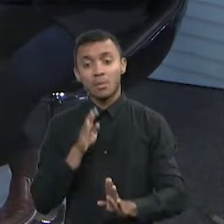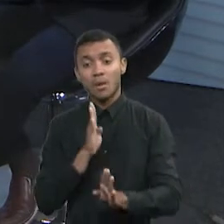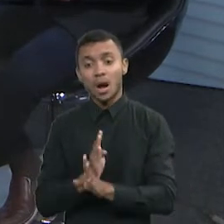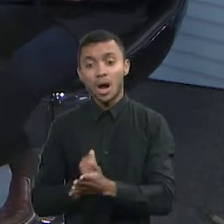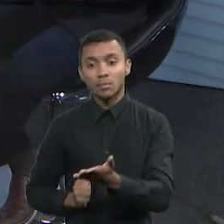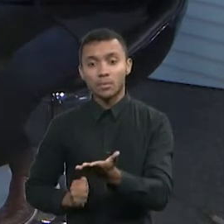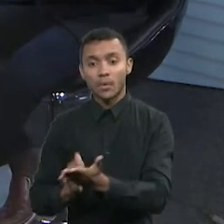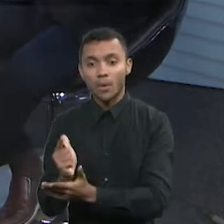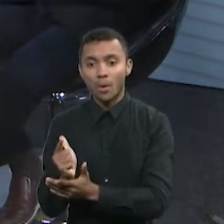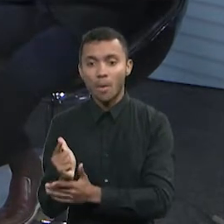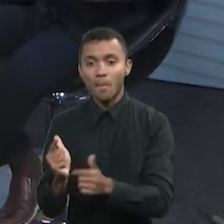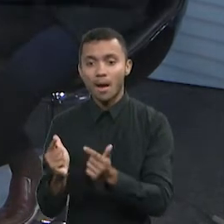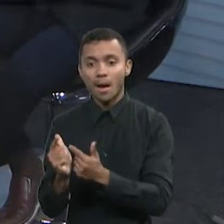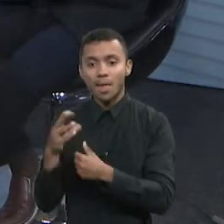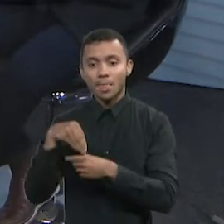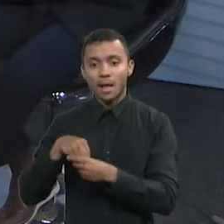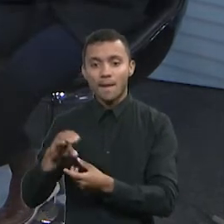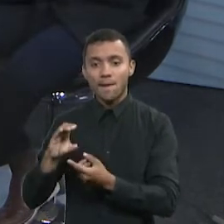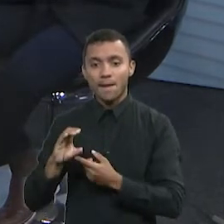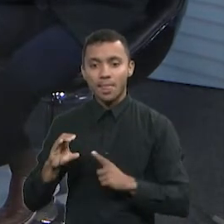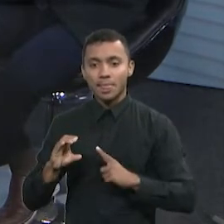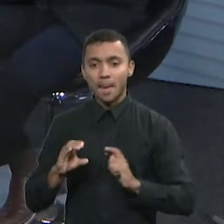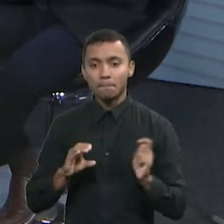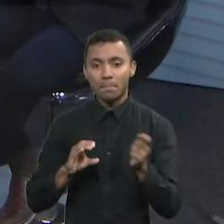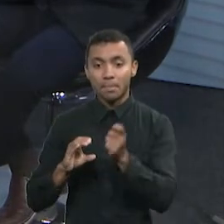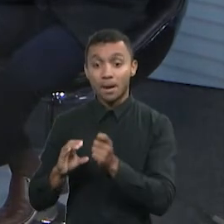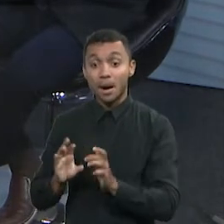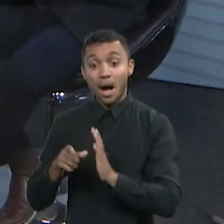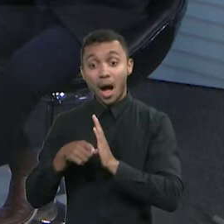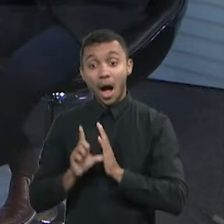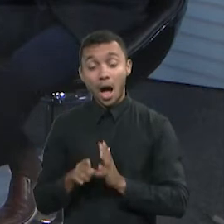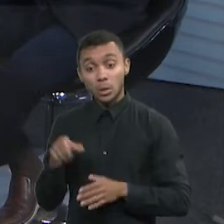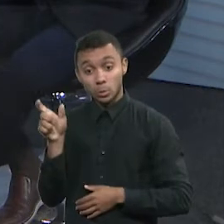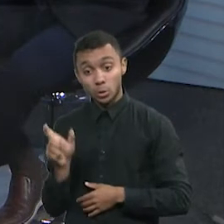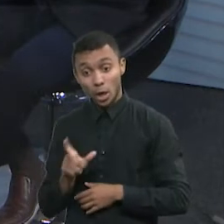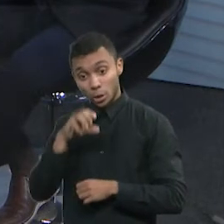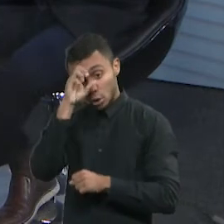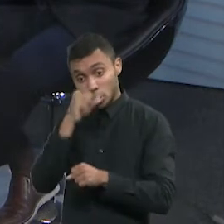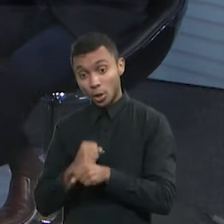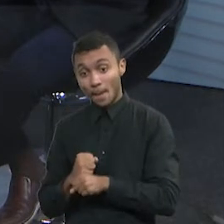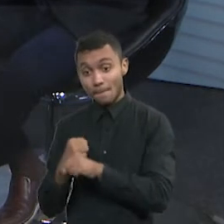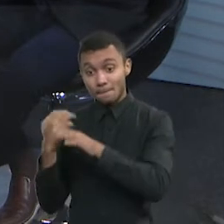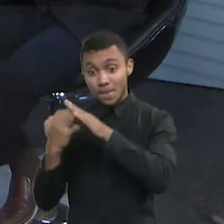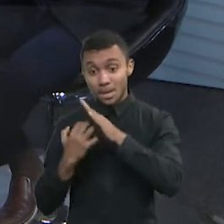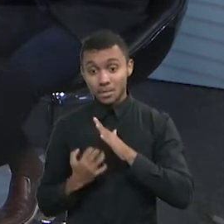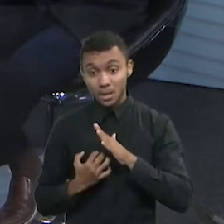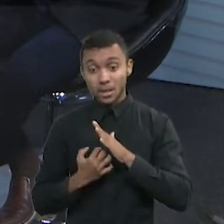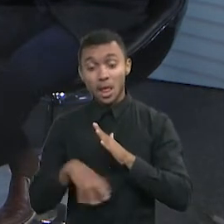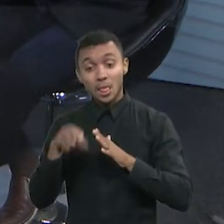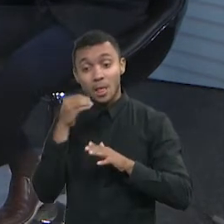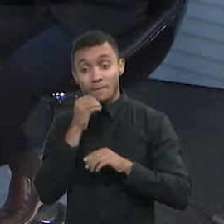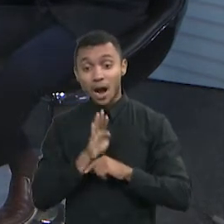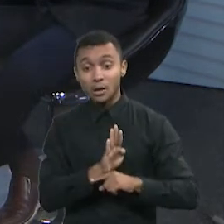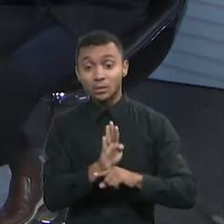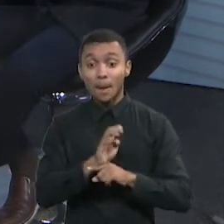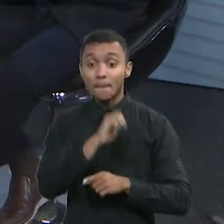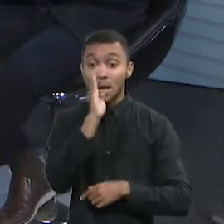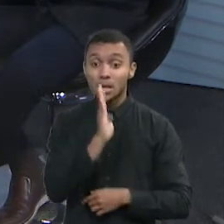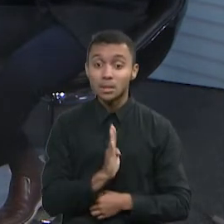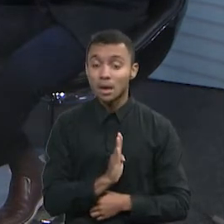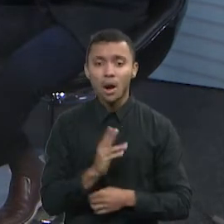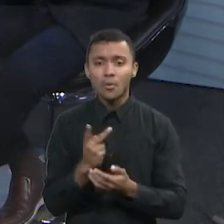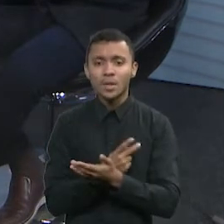a gente paga o imposto no consumo. Mas o empresário, que era para ser um fomento de desenvolvimento da nação, é